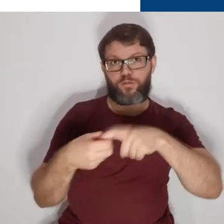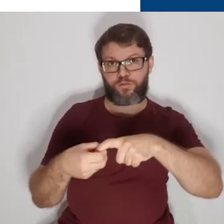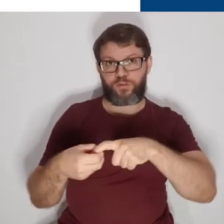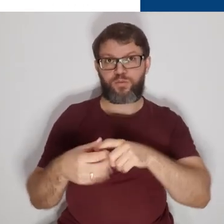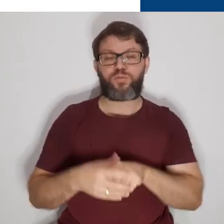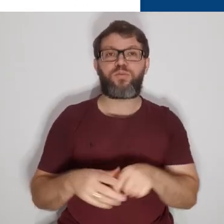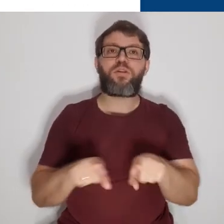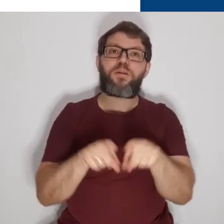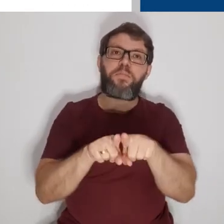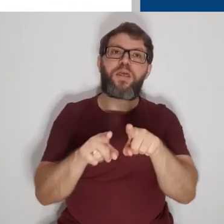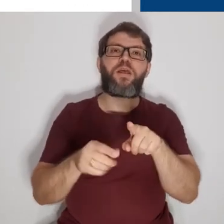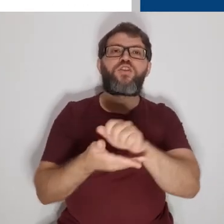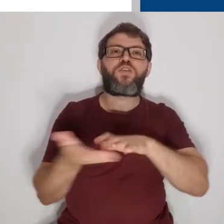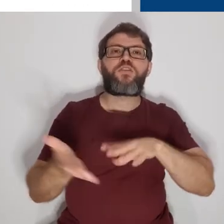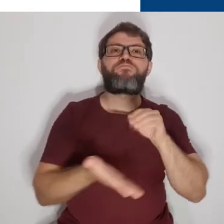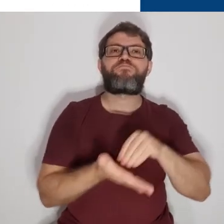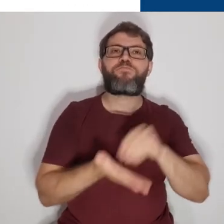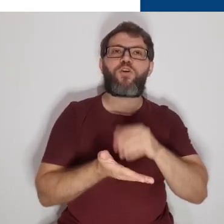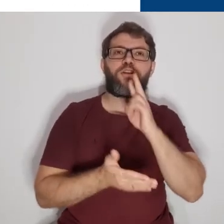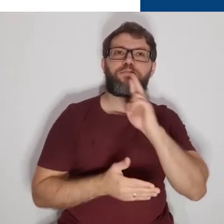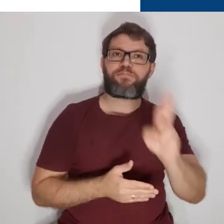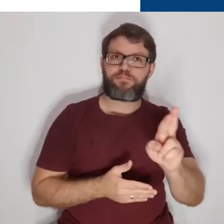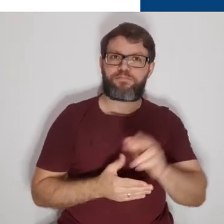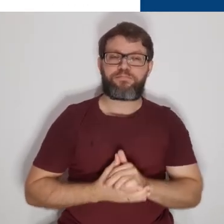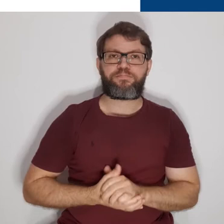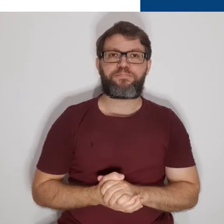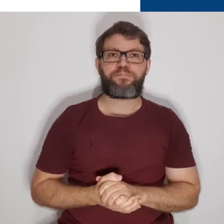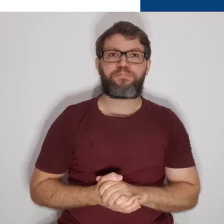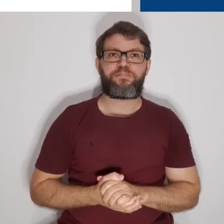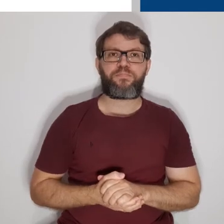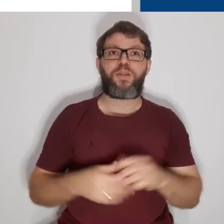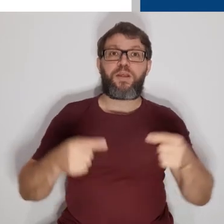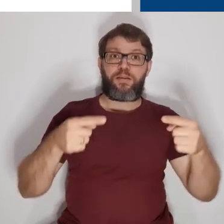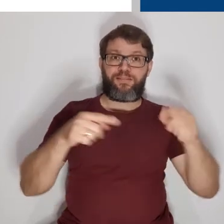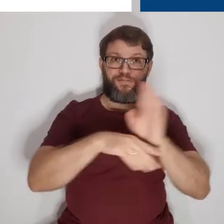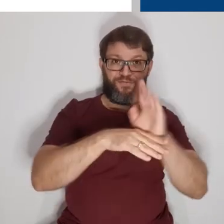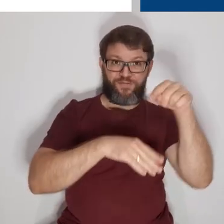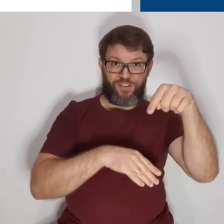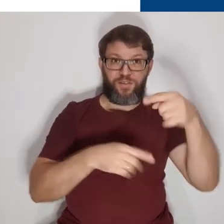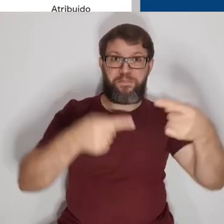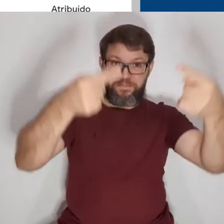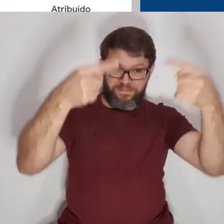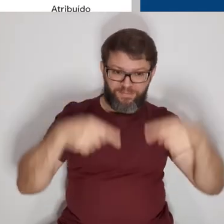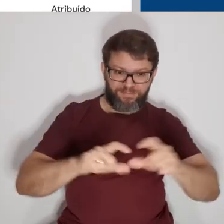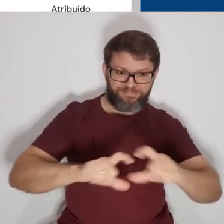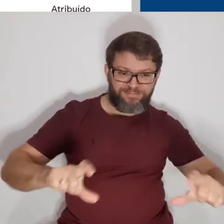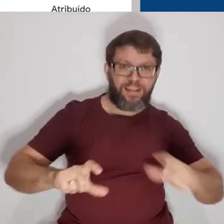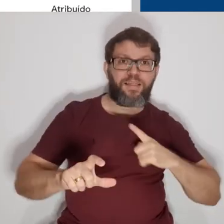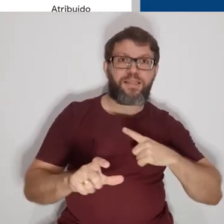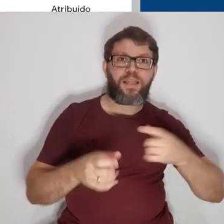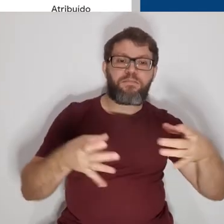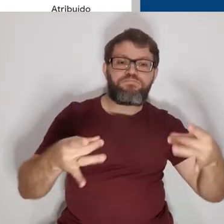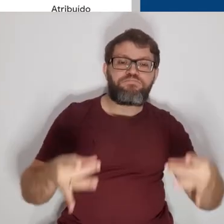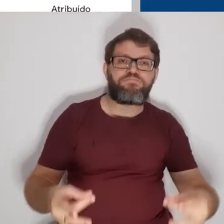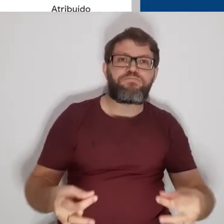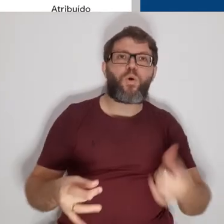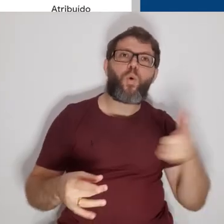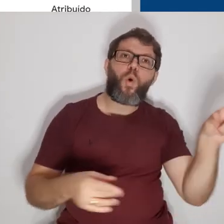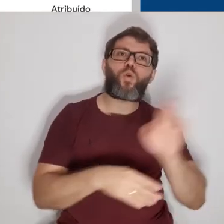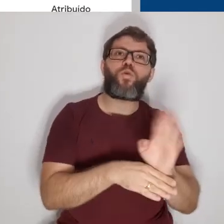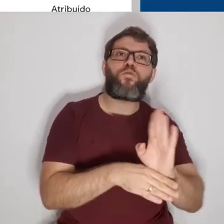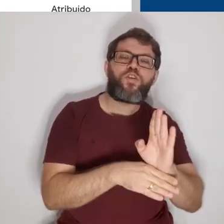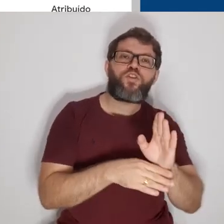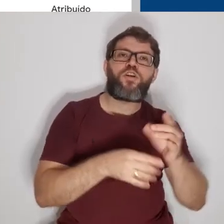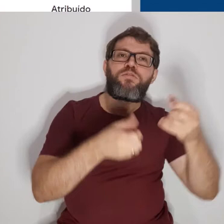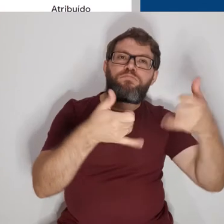seu professor e as que estão pendentes. Na descrição desse vídeo está o link de um outro vídeo que aborda a diferença